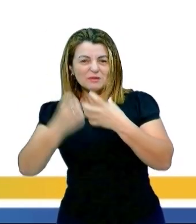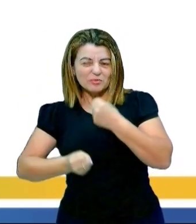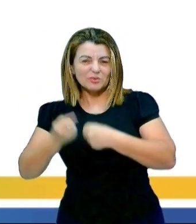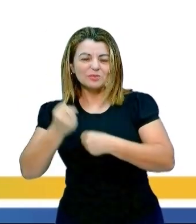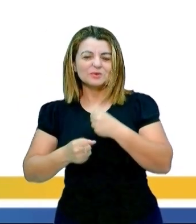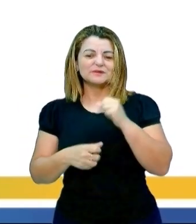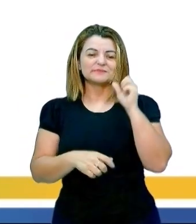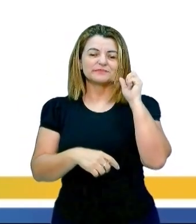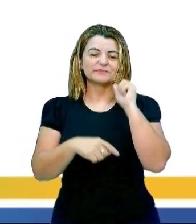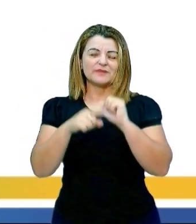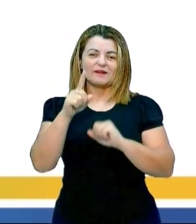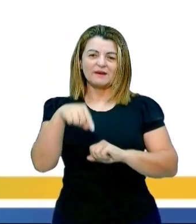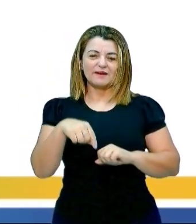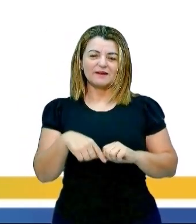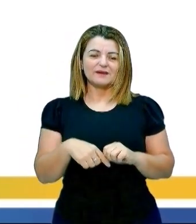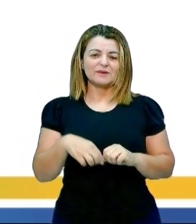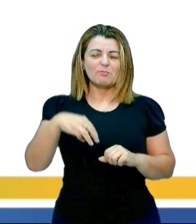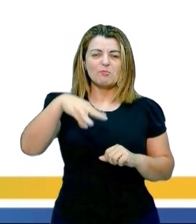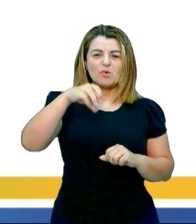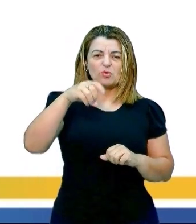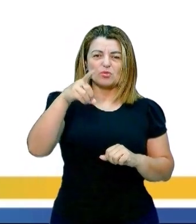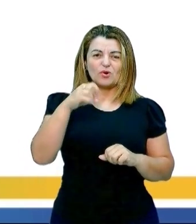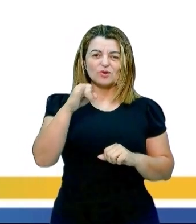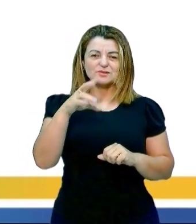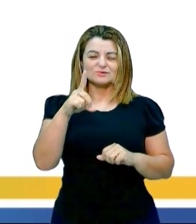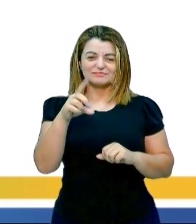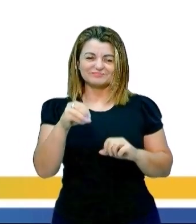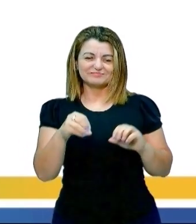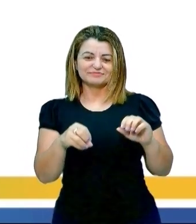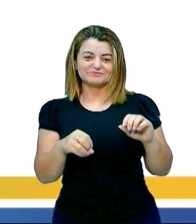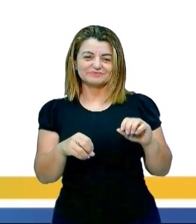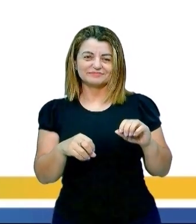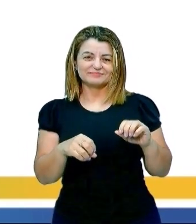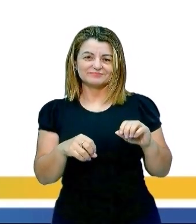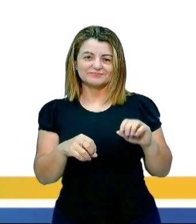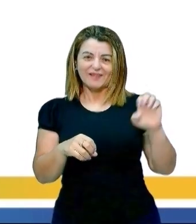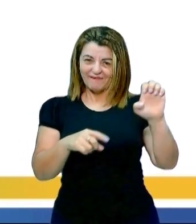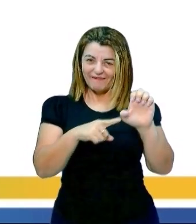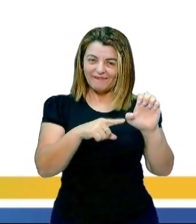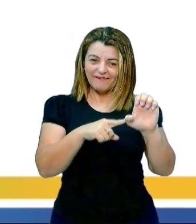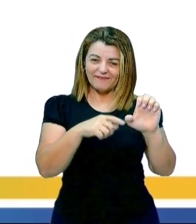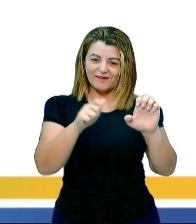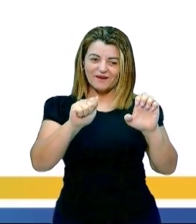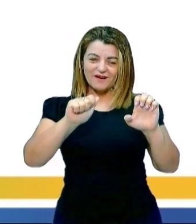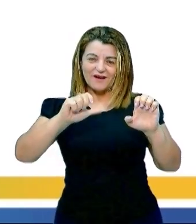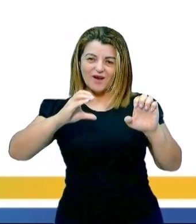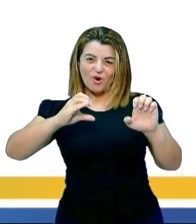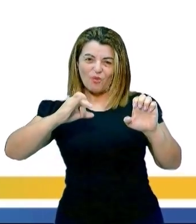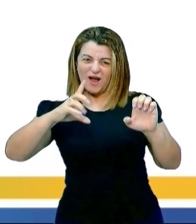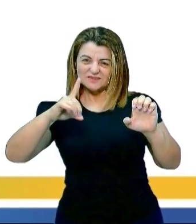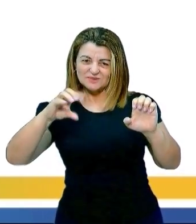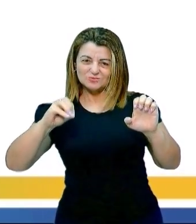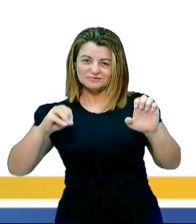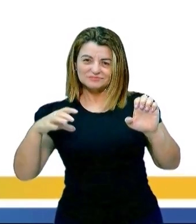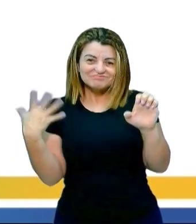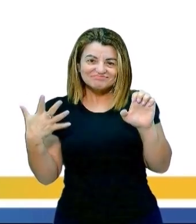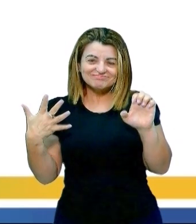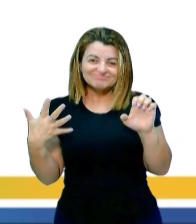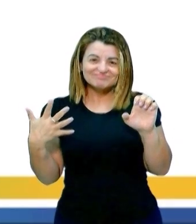CO? Ó, eu acho que nós chegamos nele, né? É o ácido sulfúrico? Nós não liberamos ácido sulfúrico.